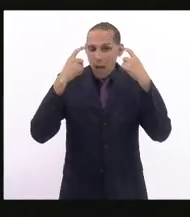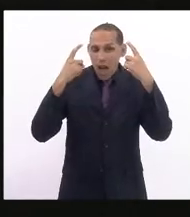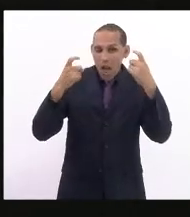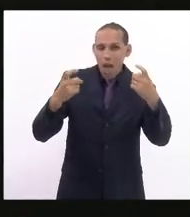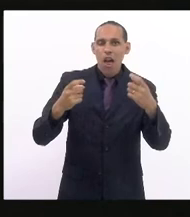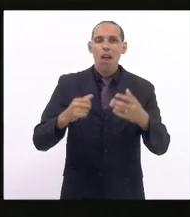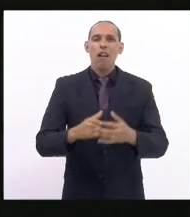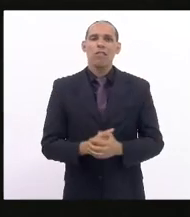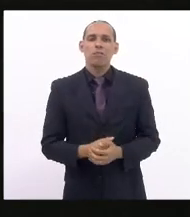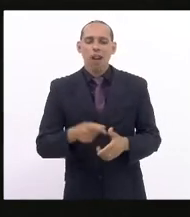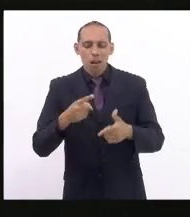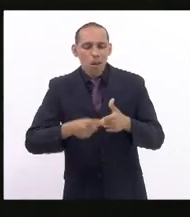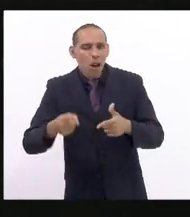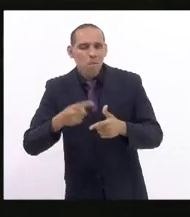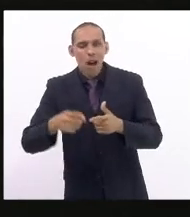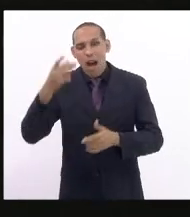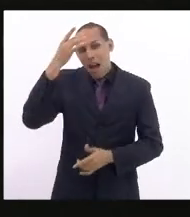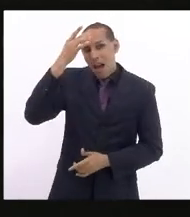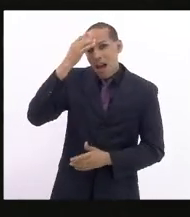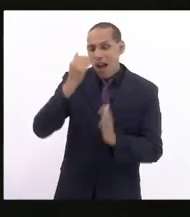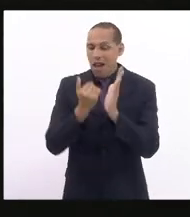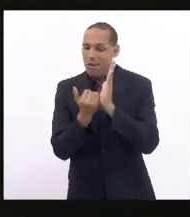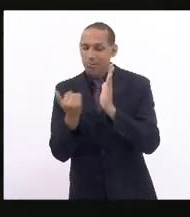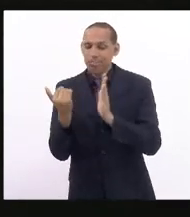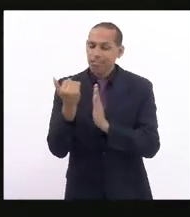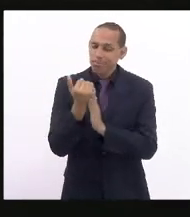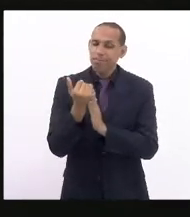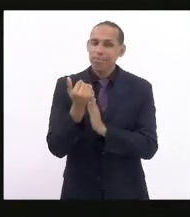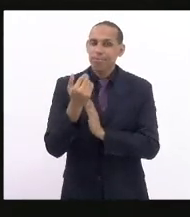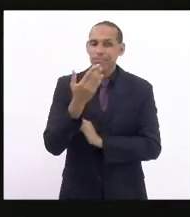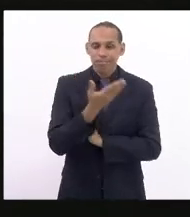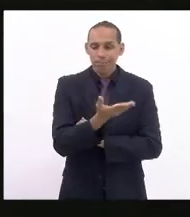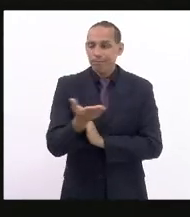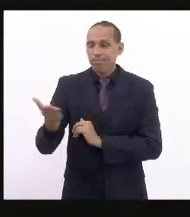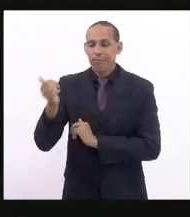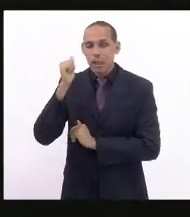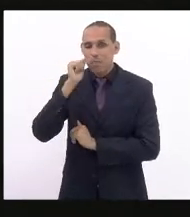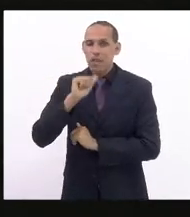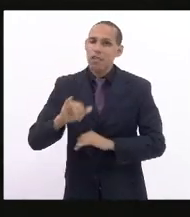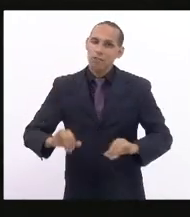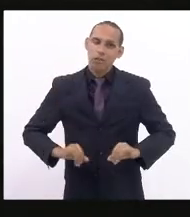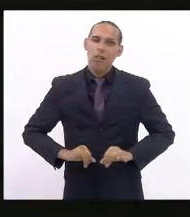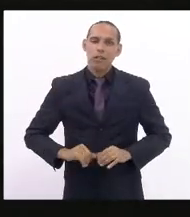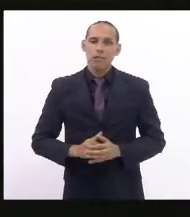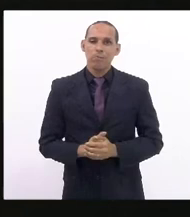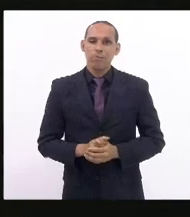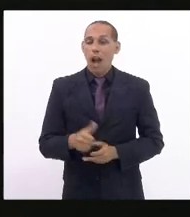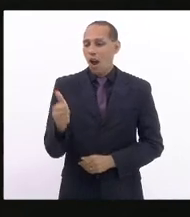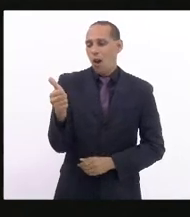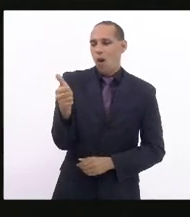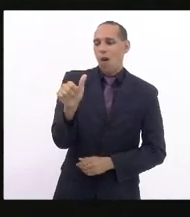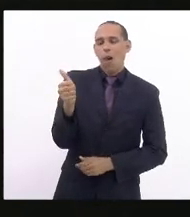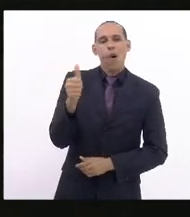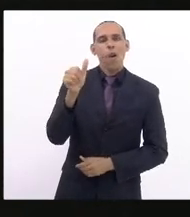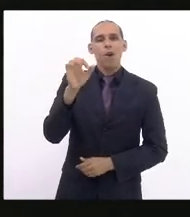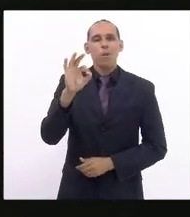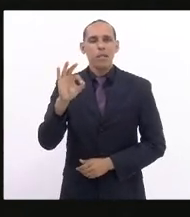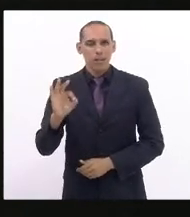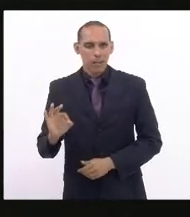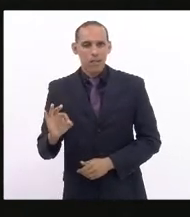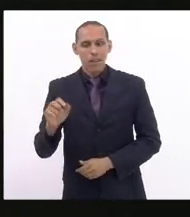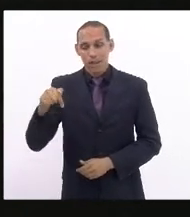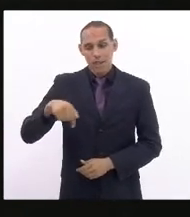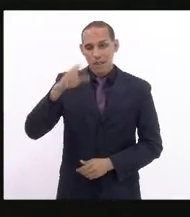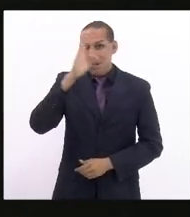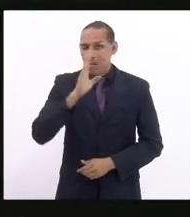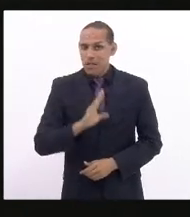problemas de saúde mental para as mulheres. 11% foi identificado no Brasil